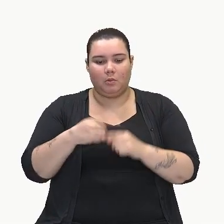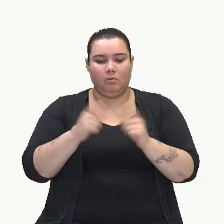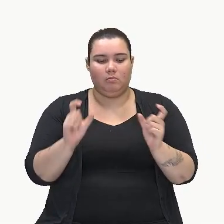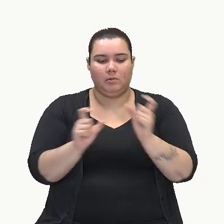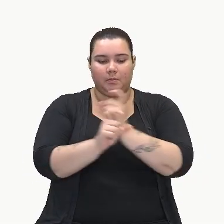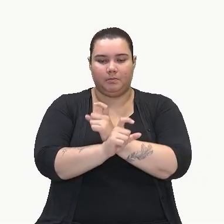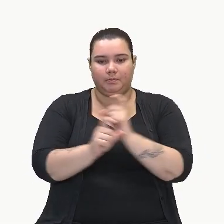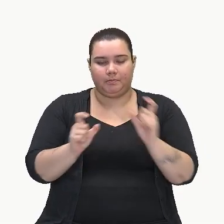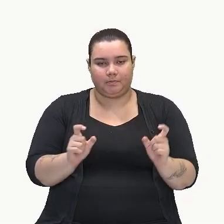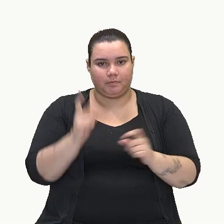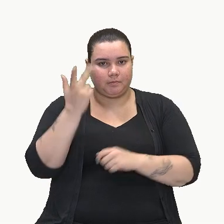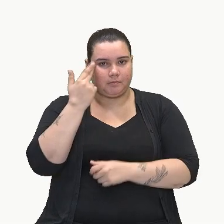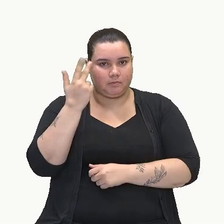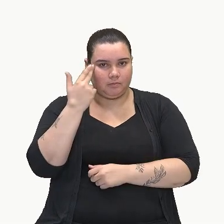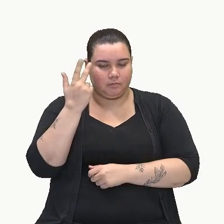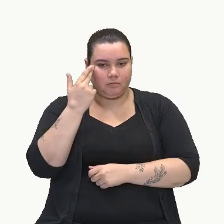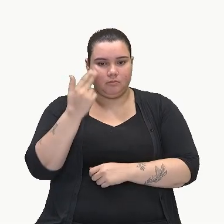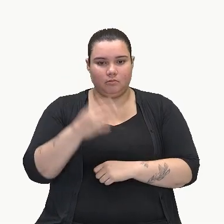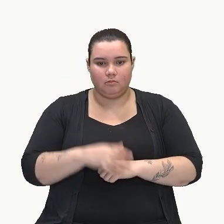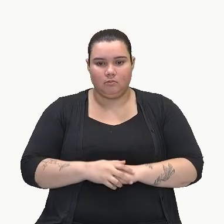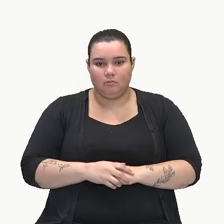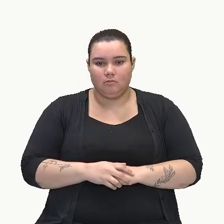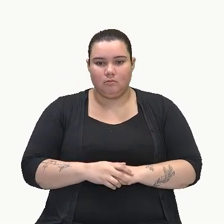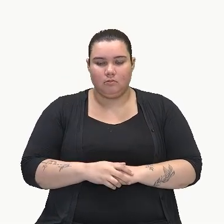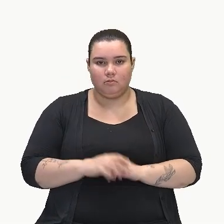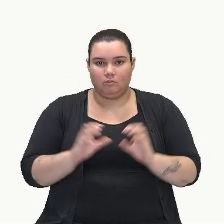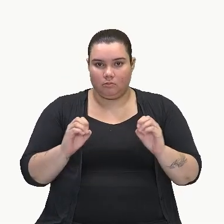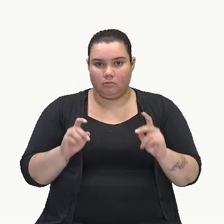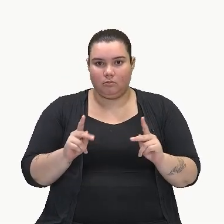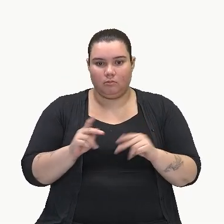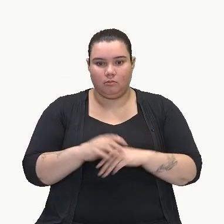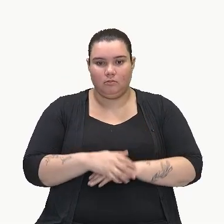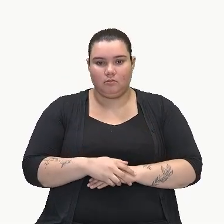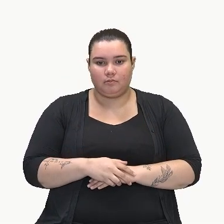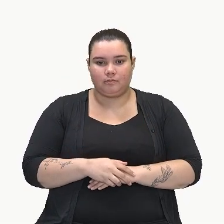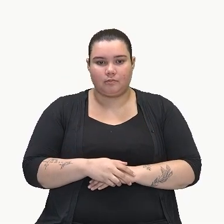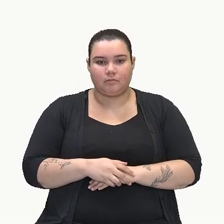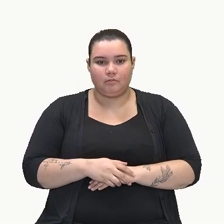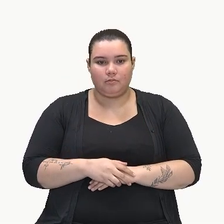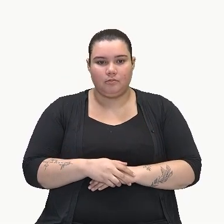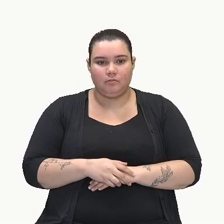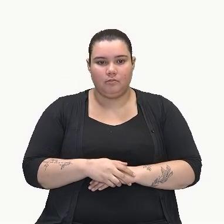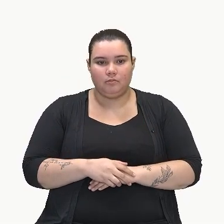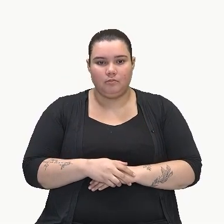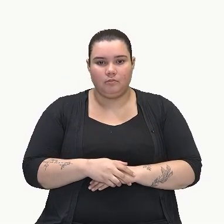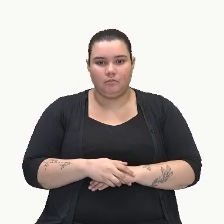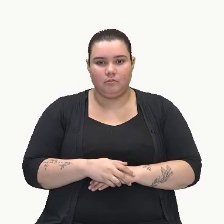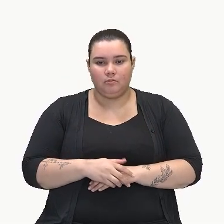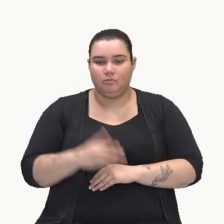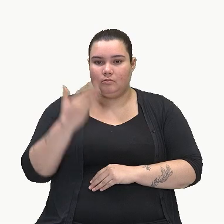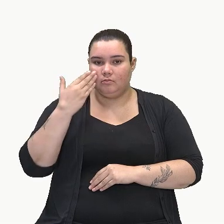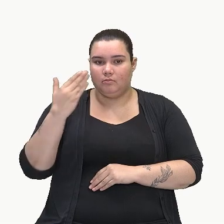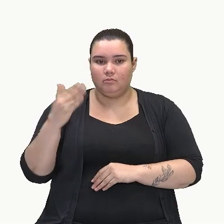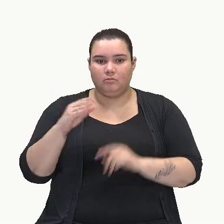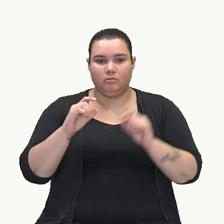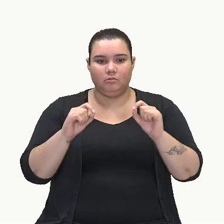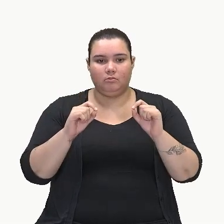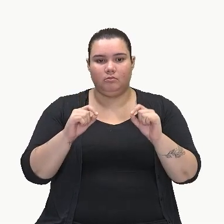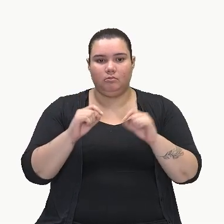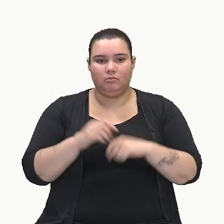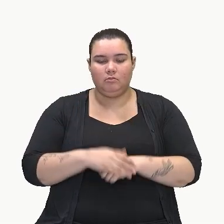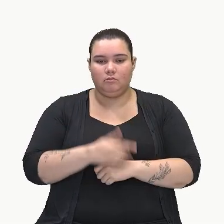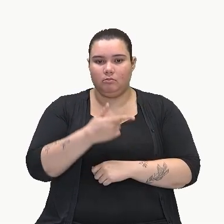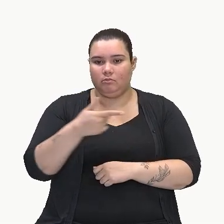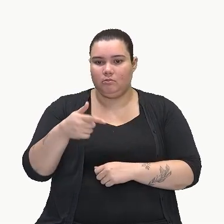y, x ou você colocar x, y, ok? Vamos aqui dar uma olhadinha, né, mais um